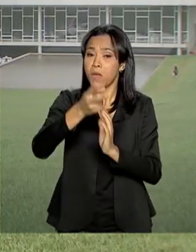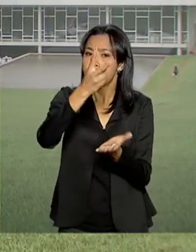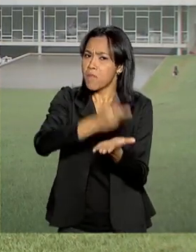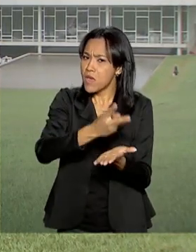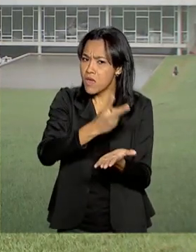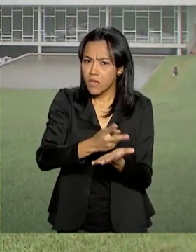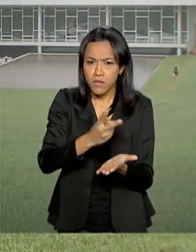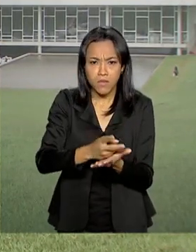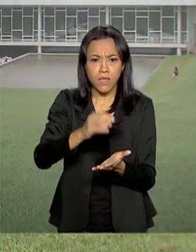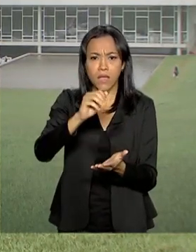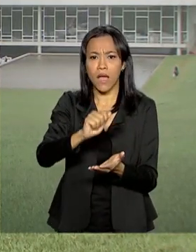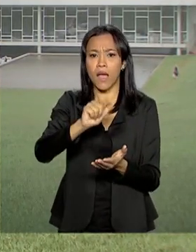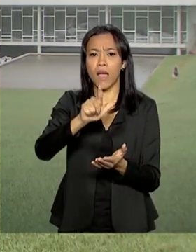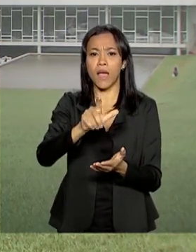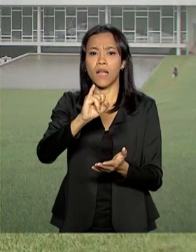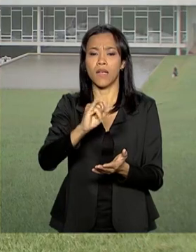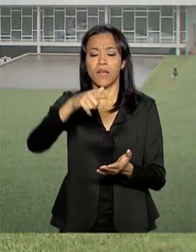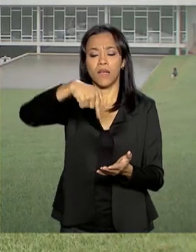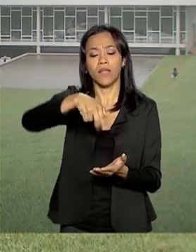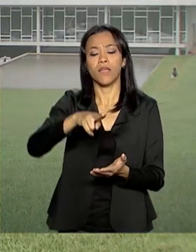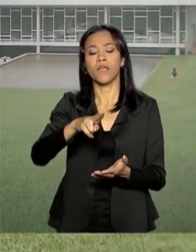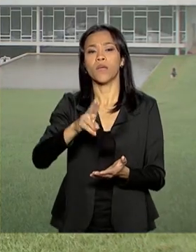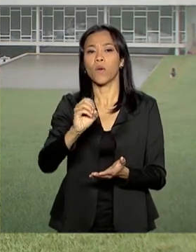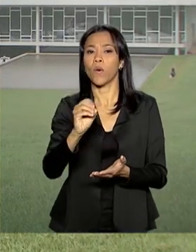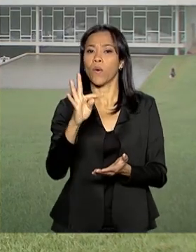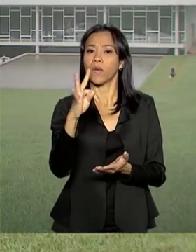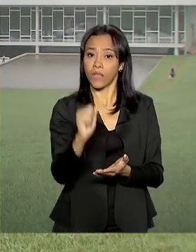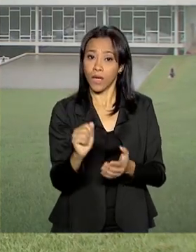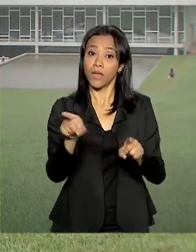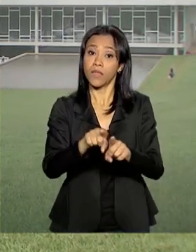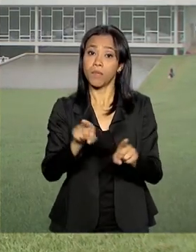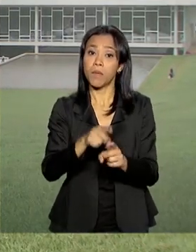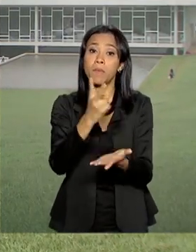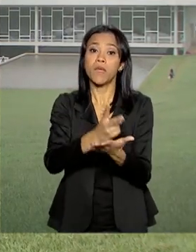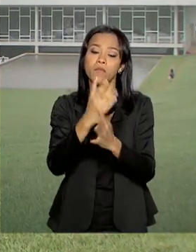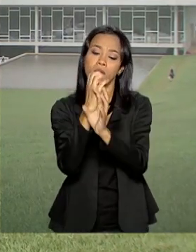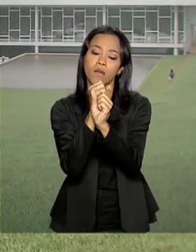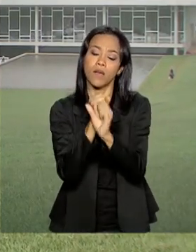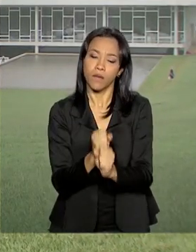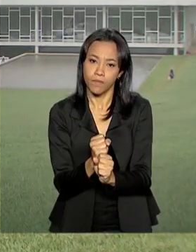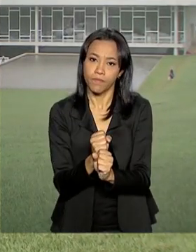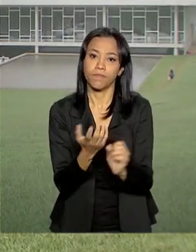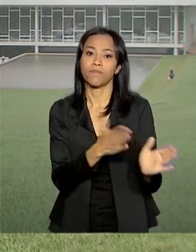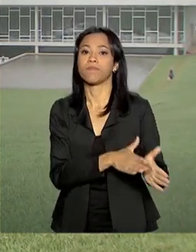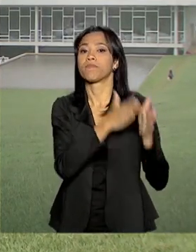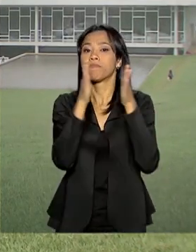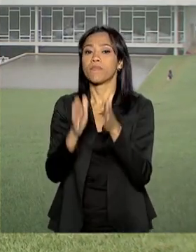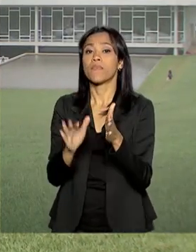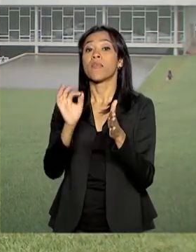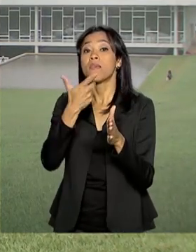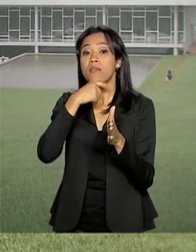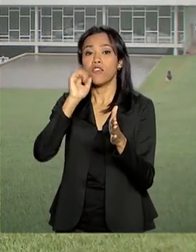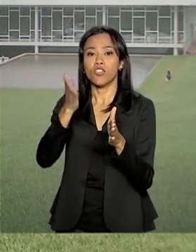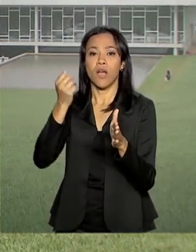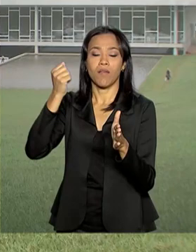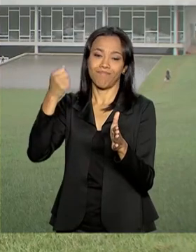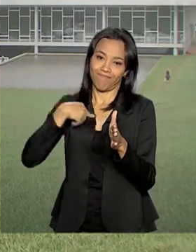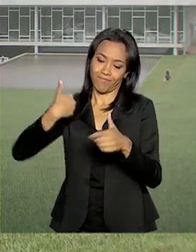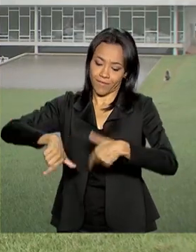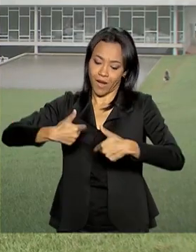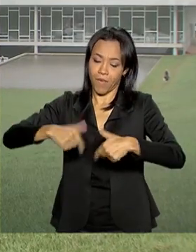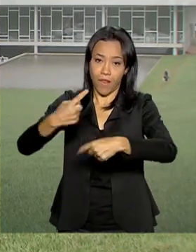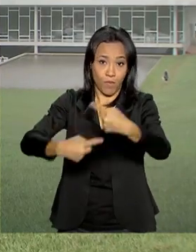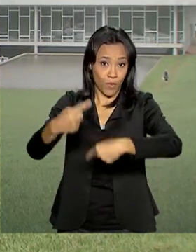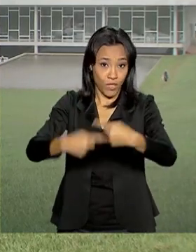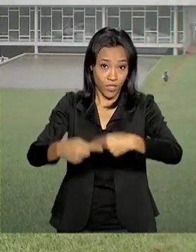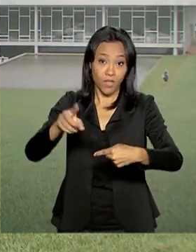mesmas alíquotas para contribuição e cálculo para se aposentarem. Os que já estiverem cumprindo o mandato eletivo terão